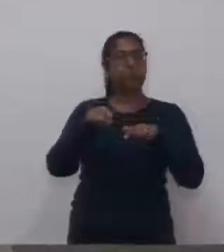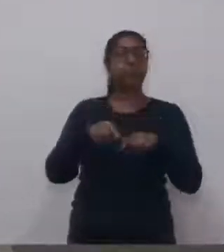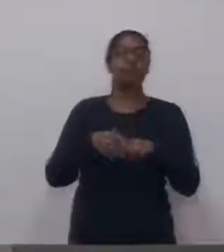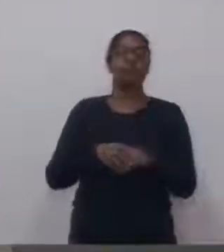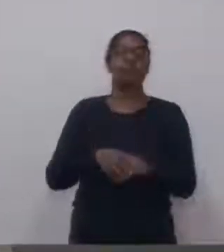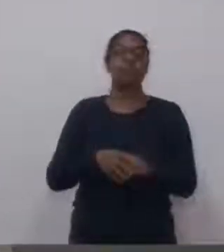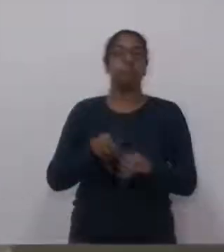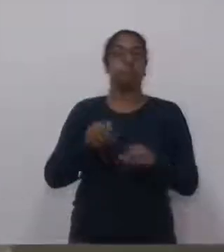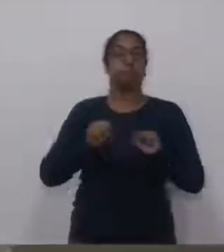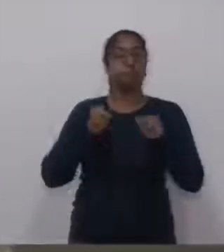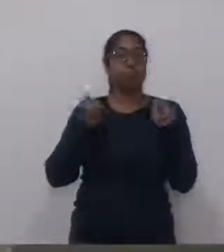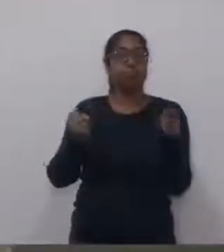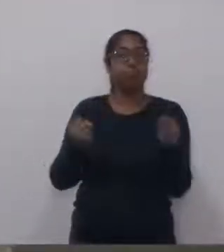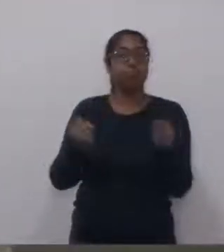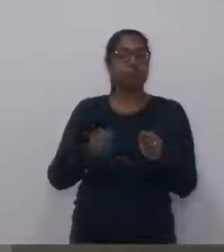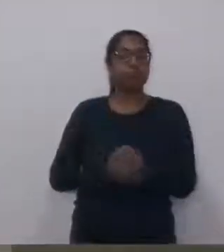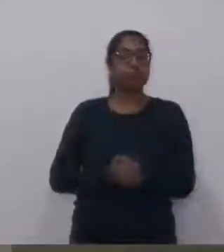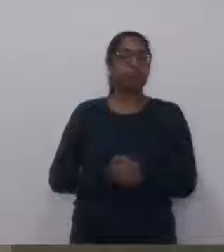empenho.